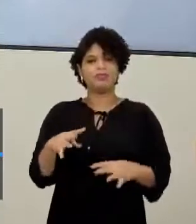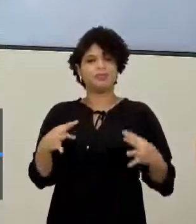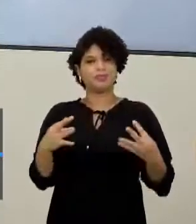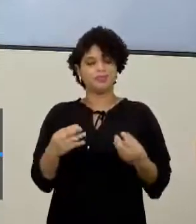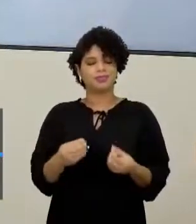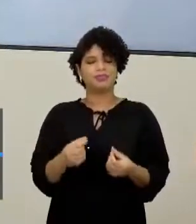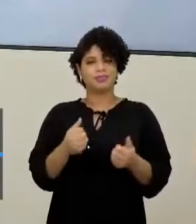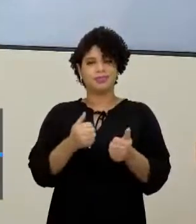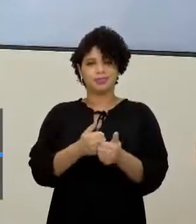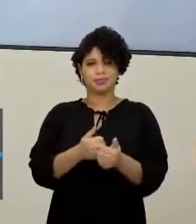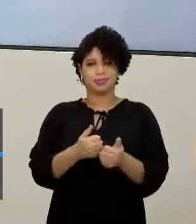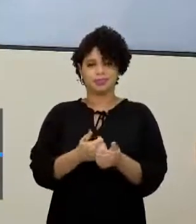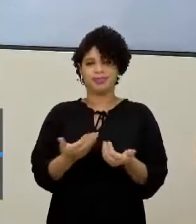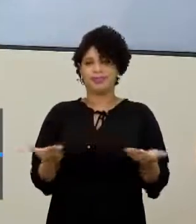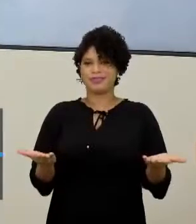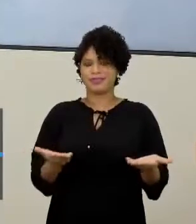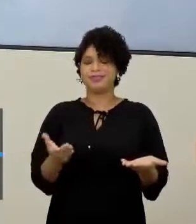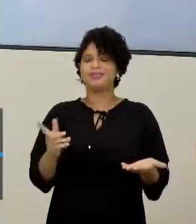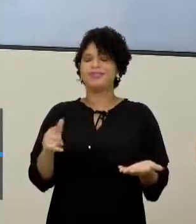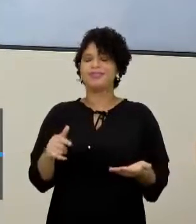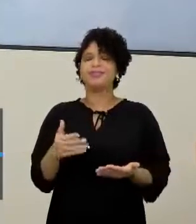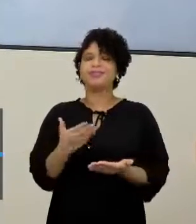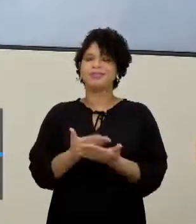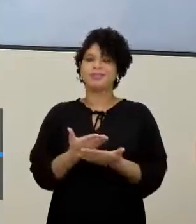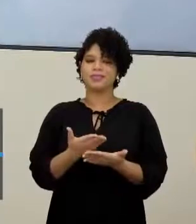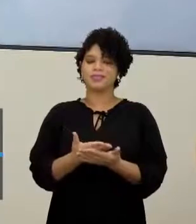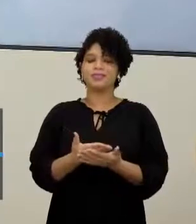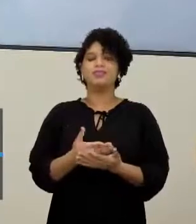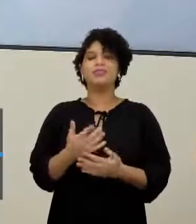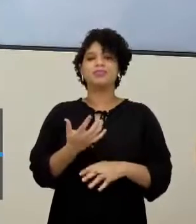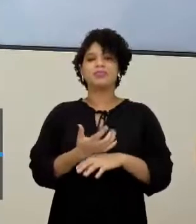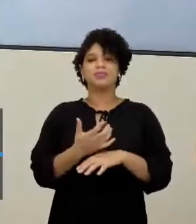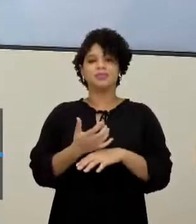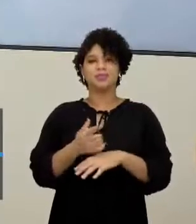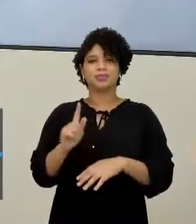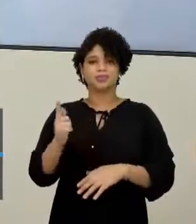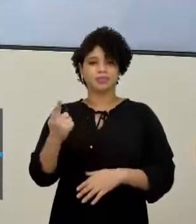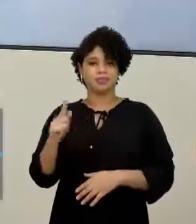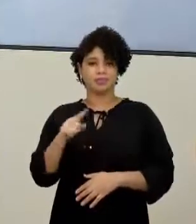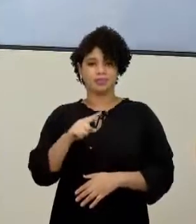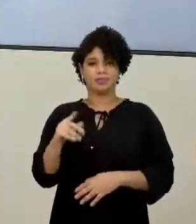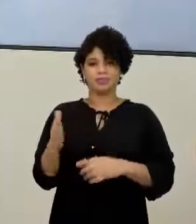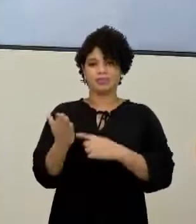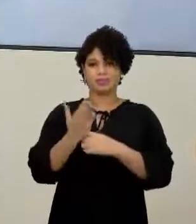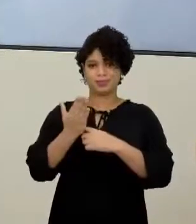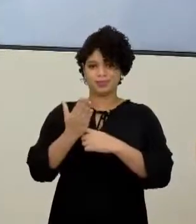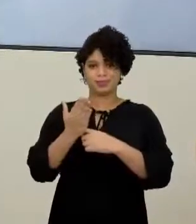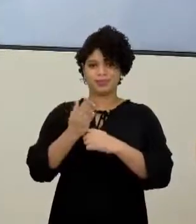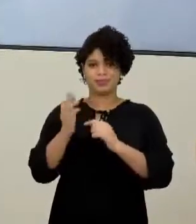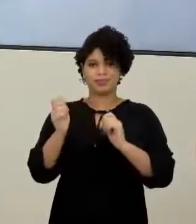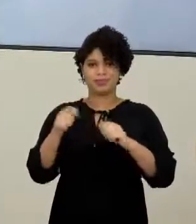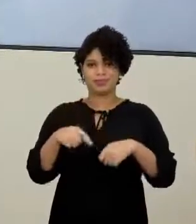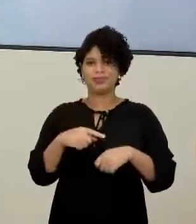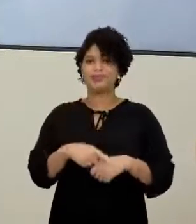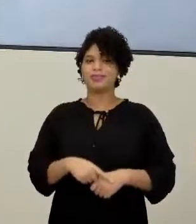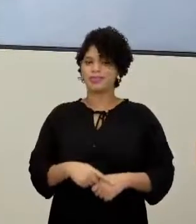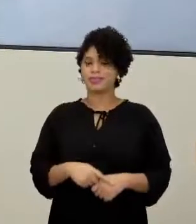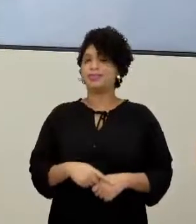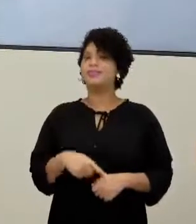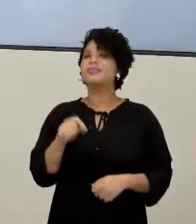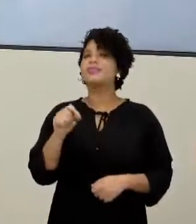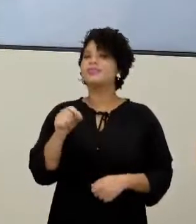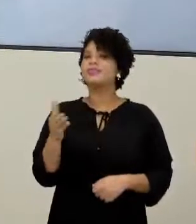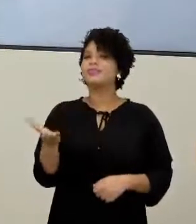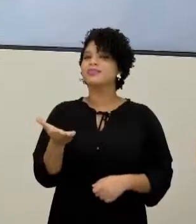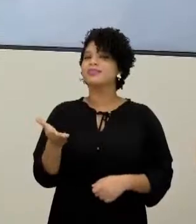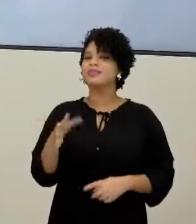vão acompanhar a mais essa aula comigo aqui de geografia e me ajudando conhecedor aí de